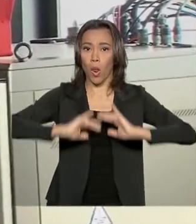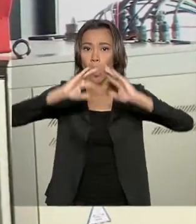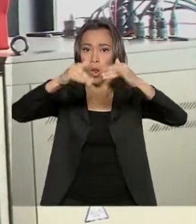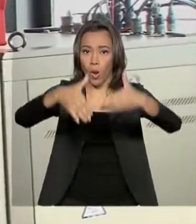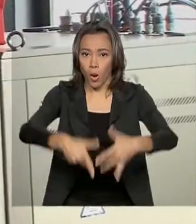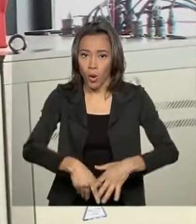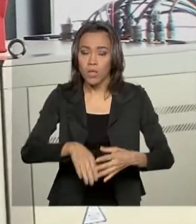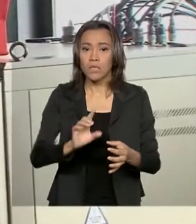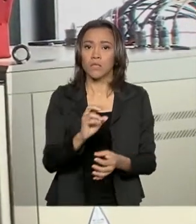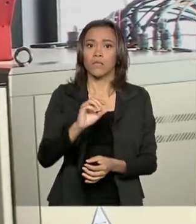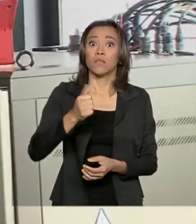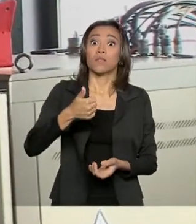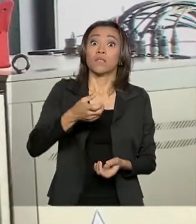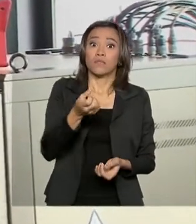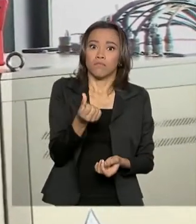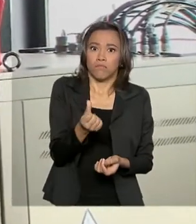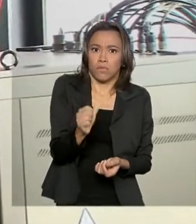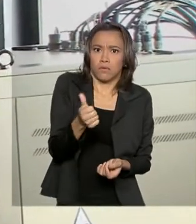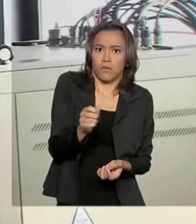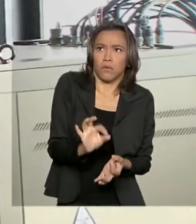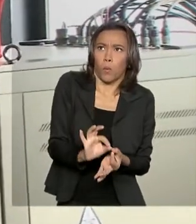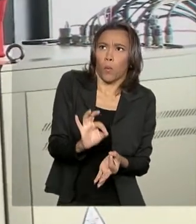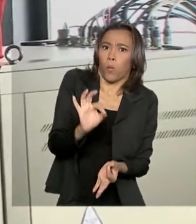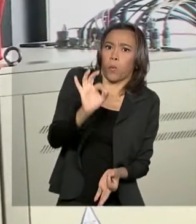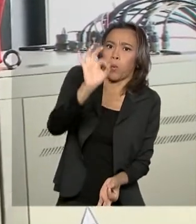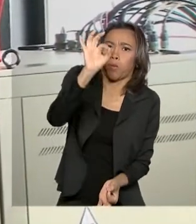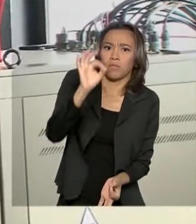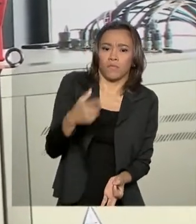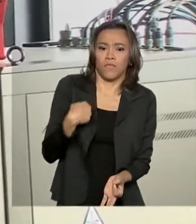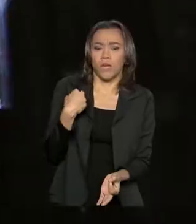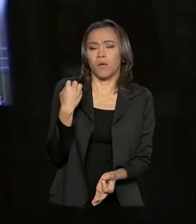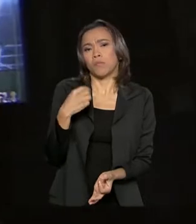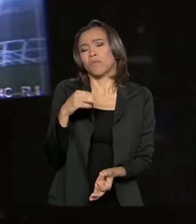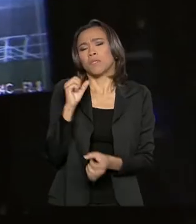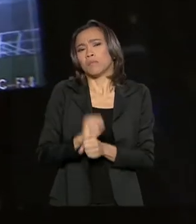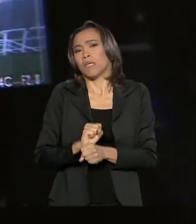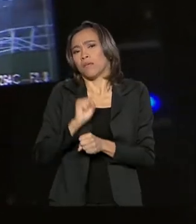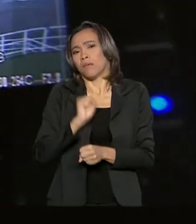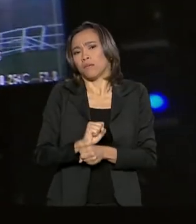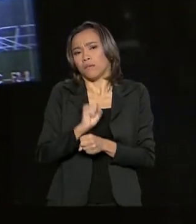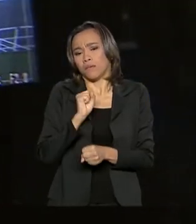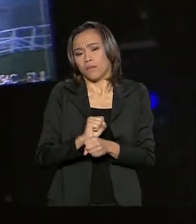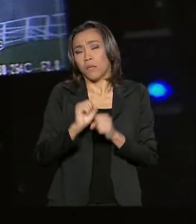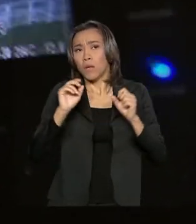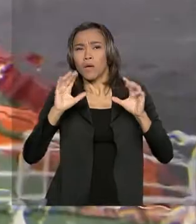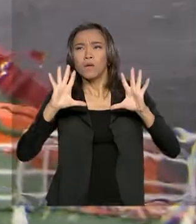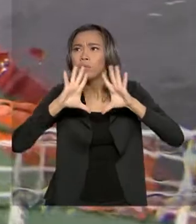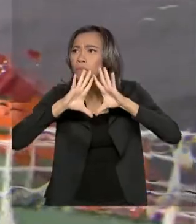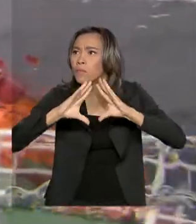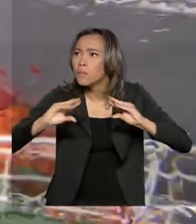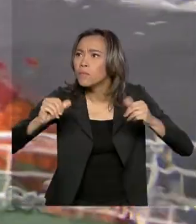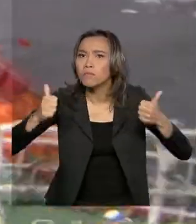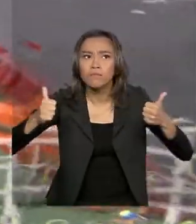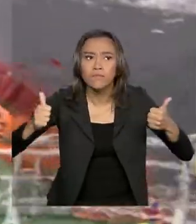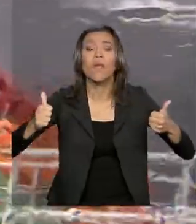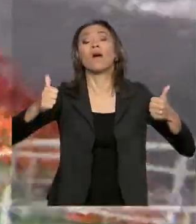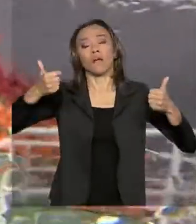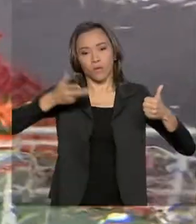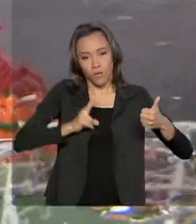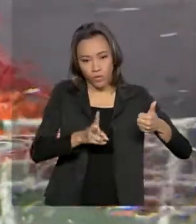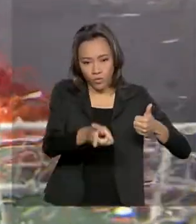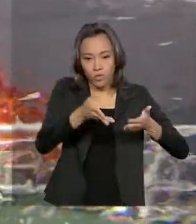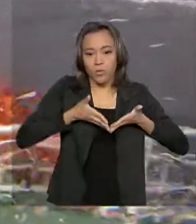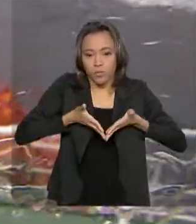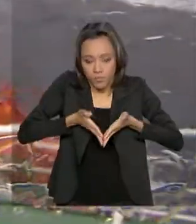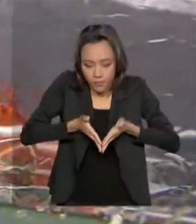o mar acalmar. Ficamos 31 horas parados. Quando o tempo melhorou, finalmente seguimos em frente e entramos